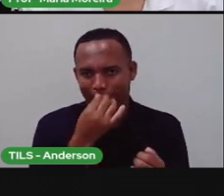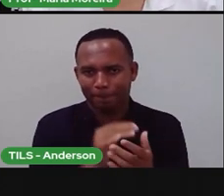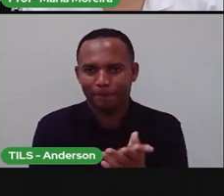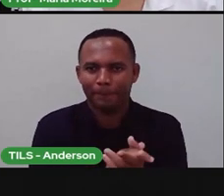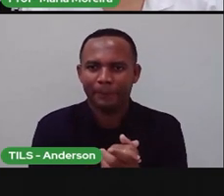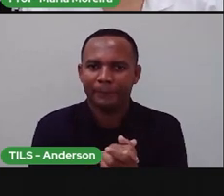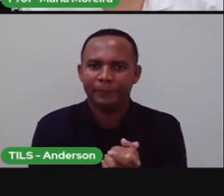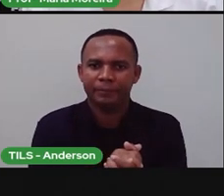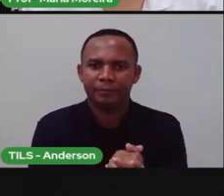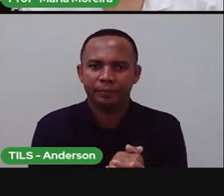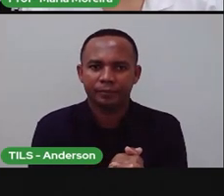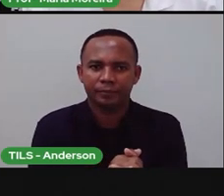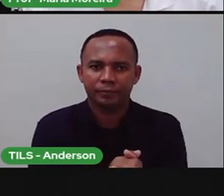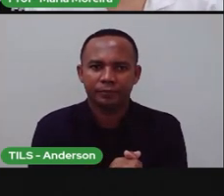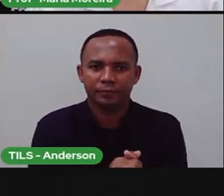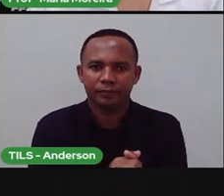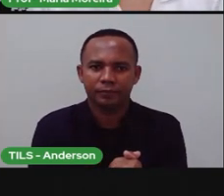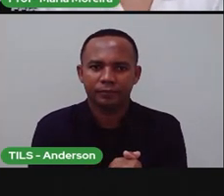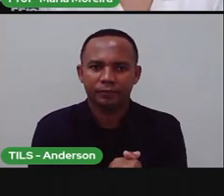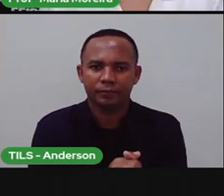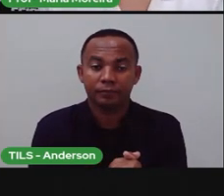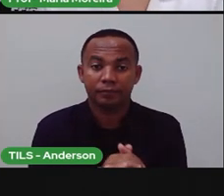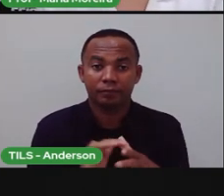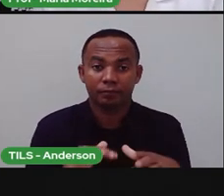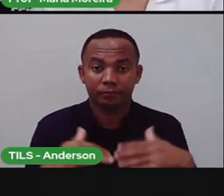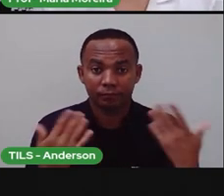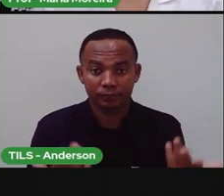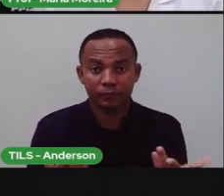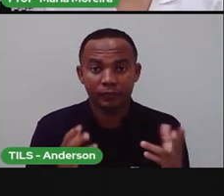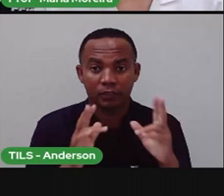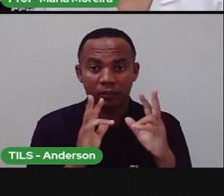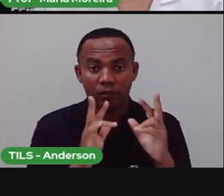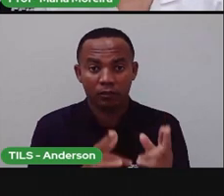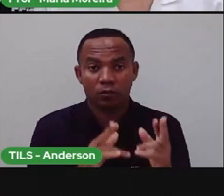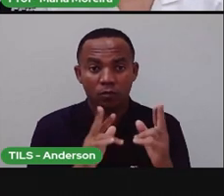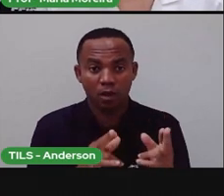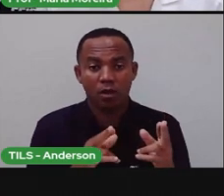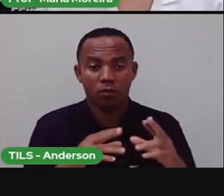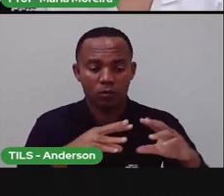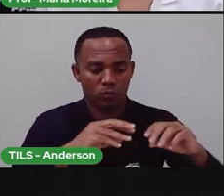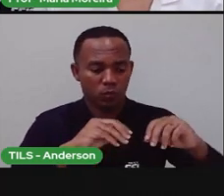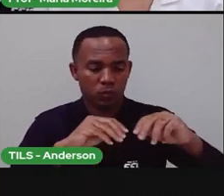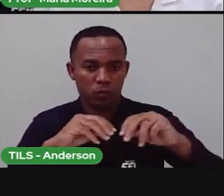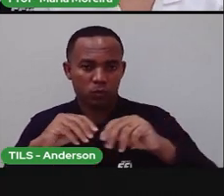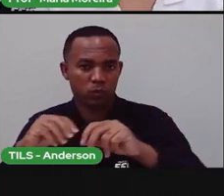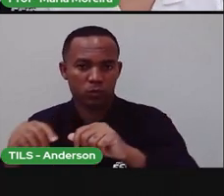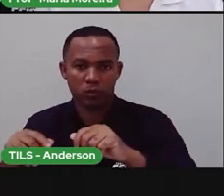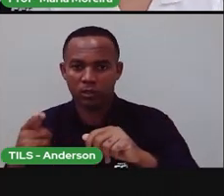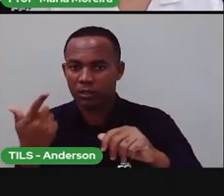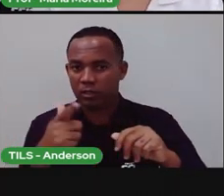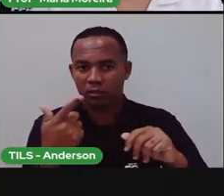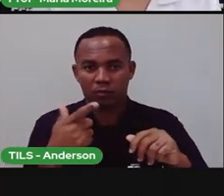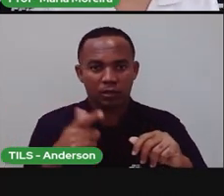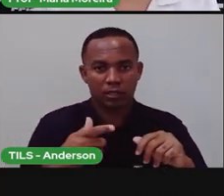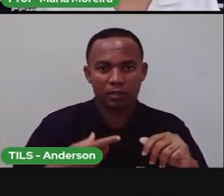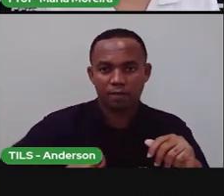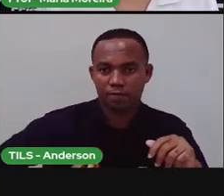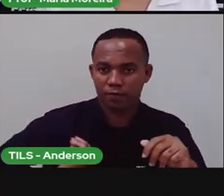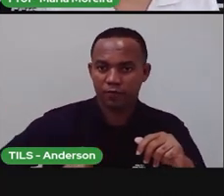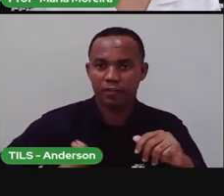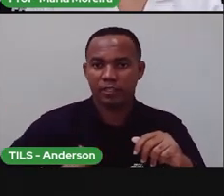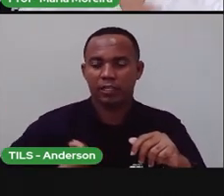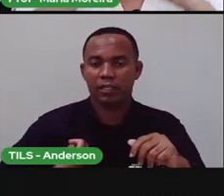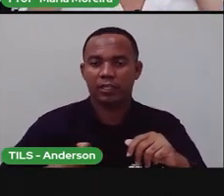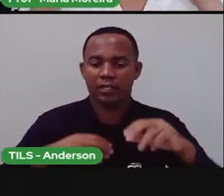Não vivos. Bom, do mesmo modo, a terra, ela não possui vida. E quando ela fala de terra, estou falando aqui de